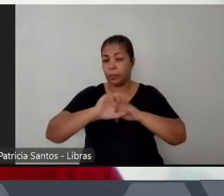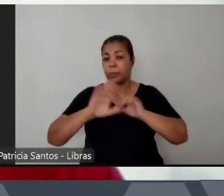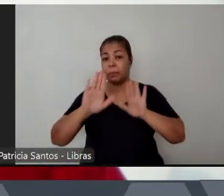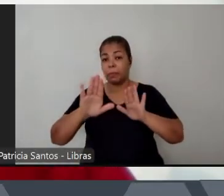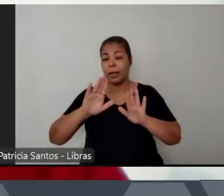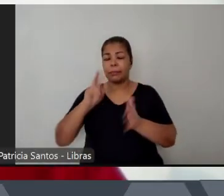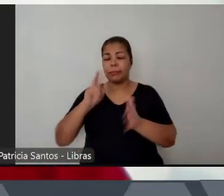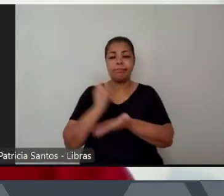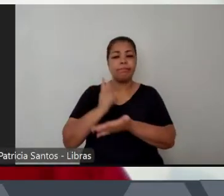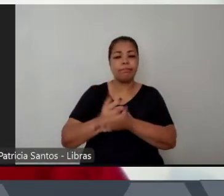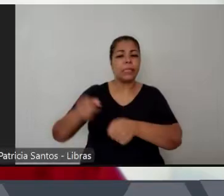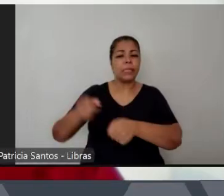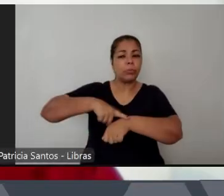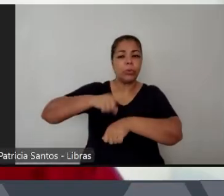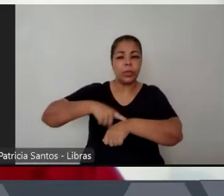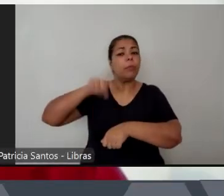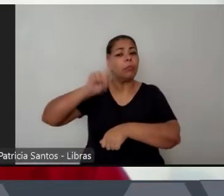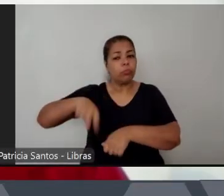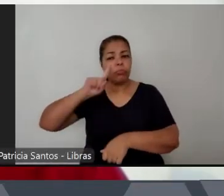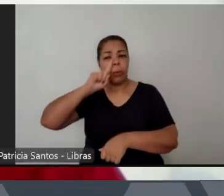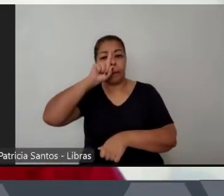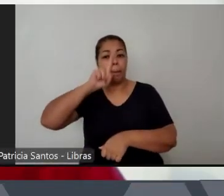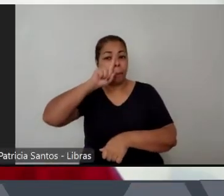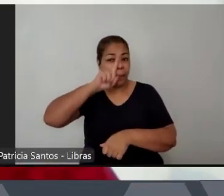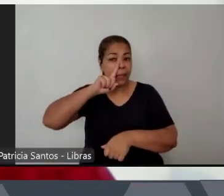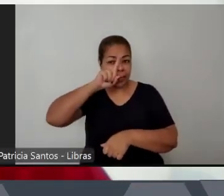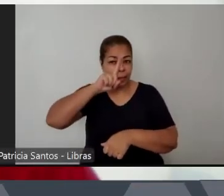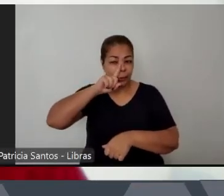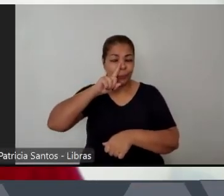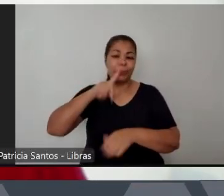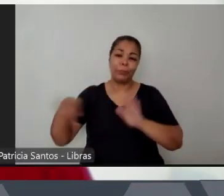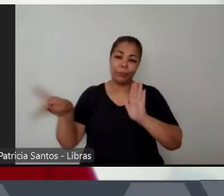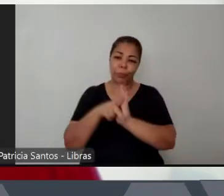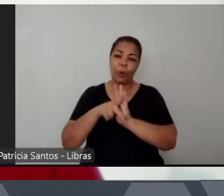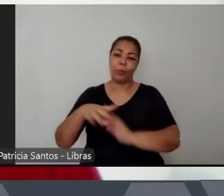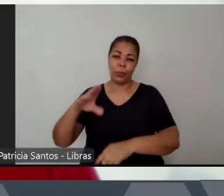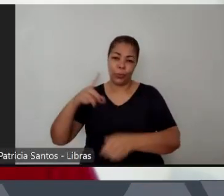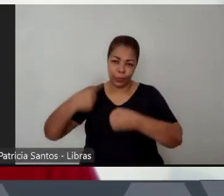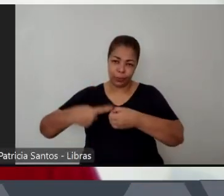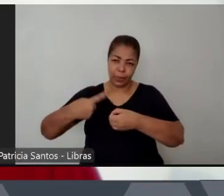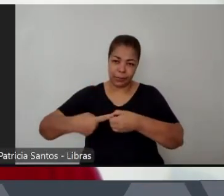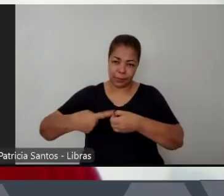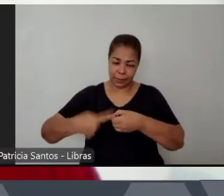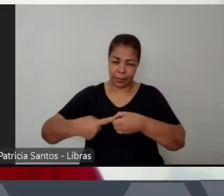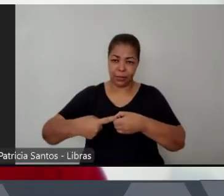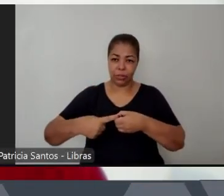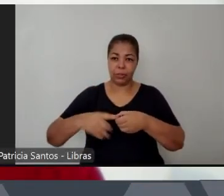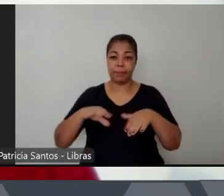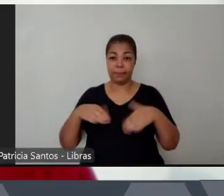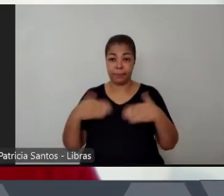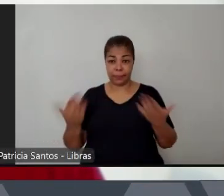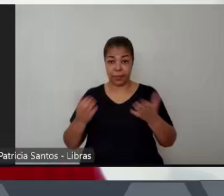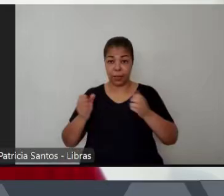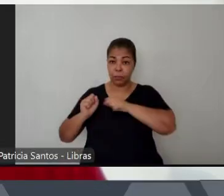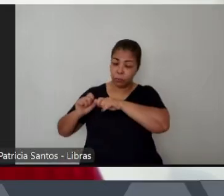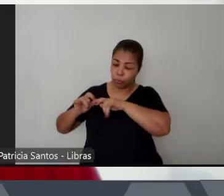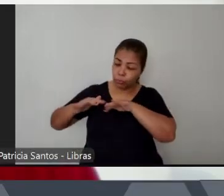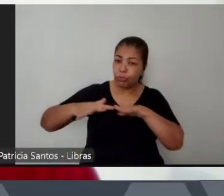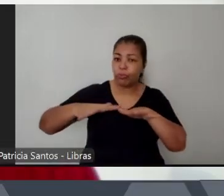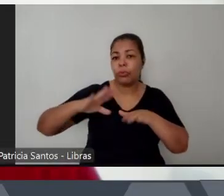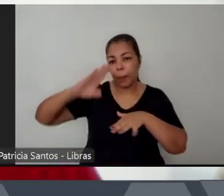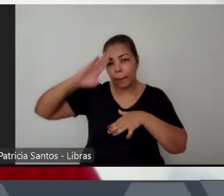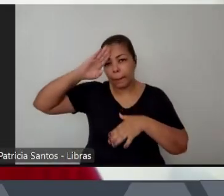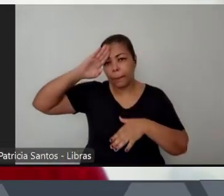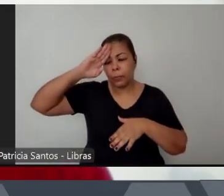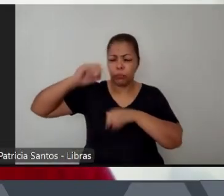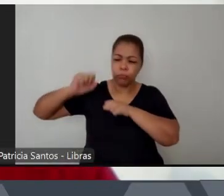visto como foco de perigo nas cidades. Então, esse patrulhamento ostensivo e territorial passa